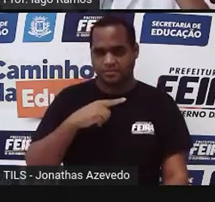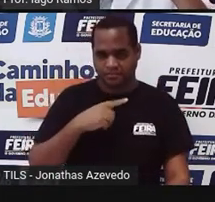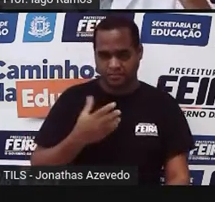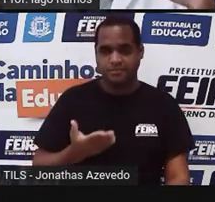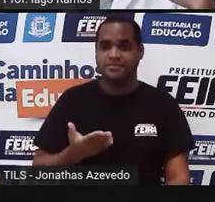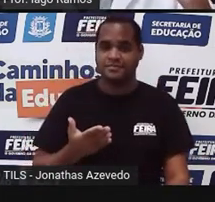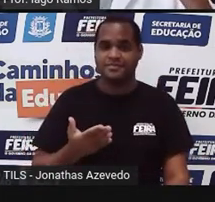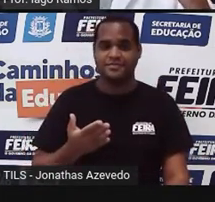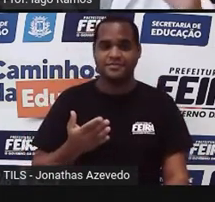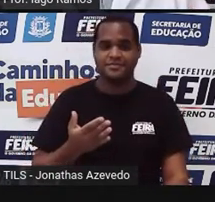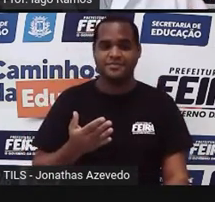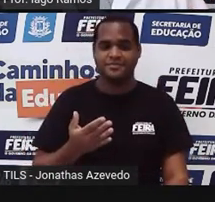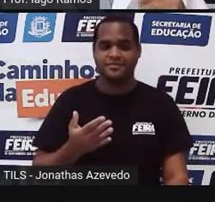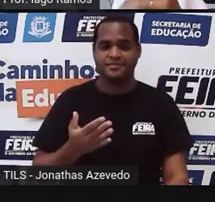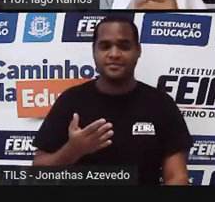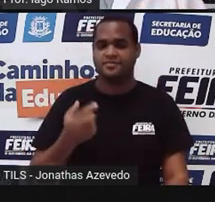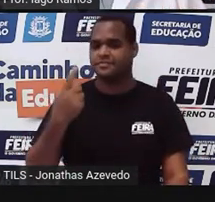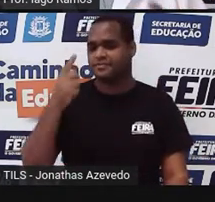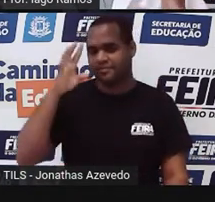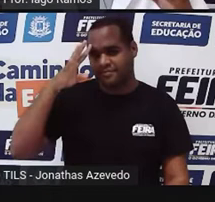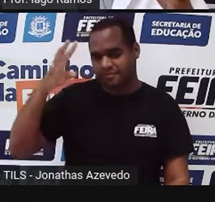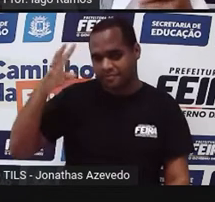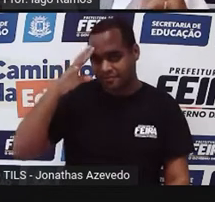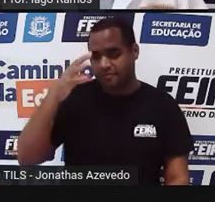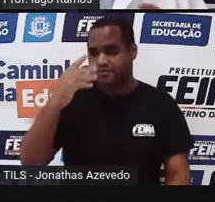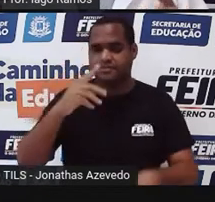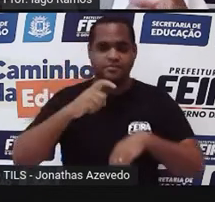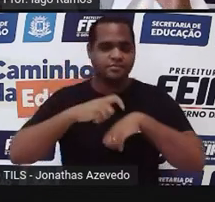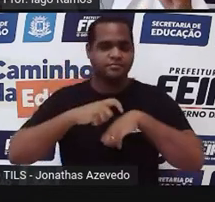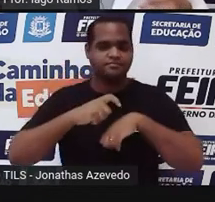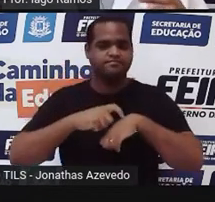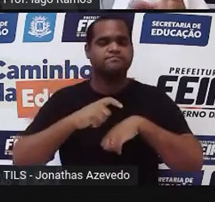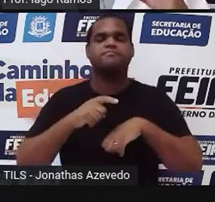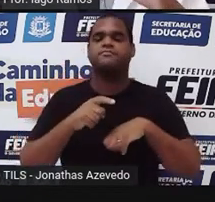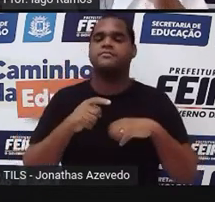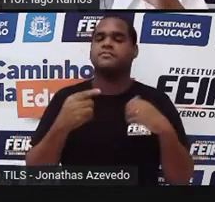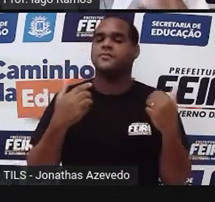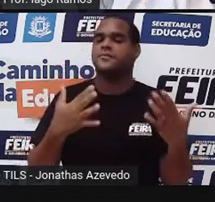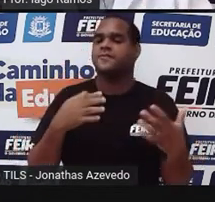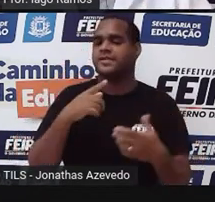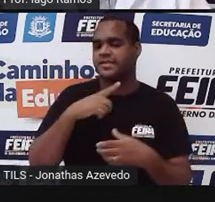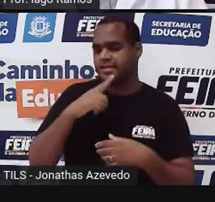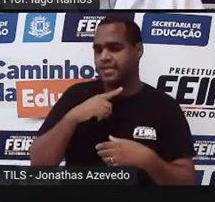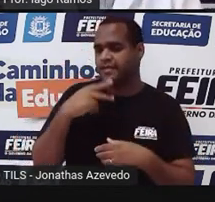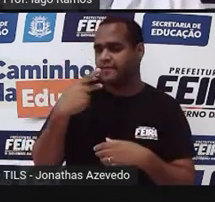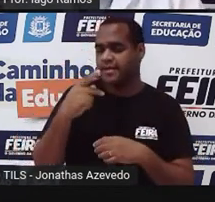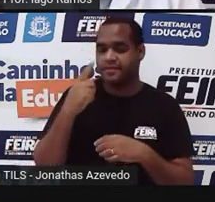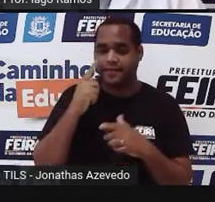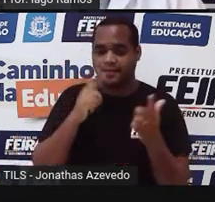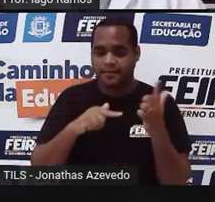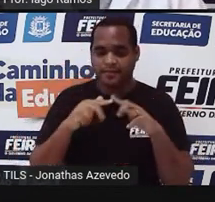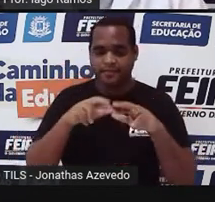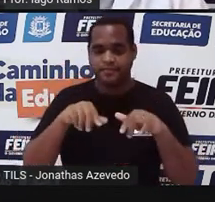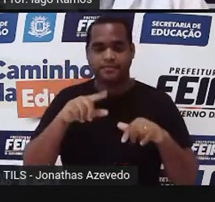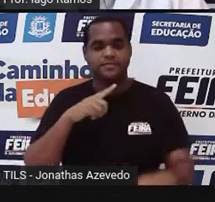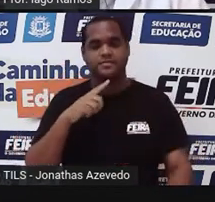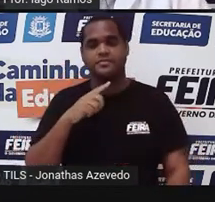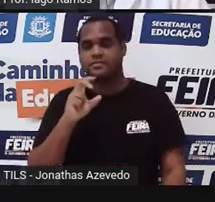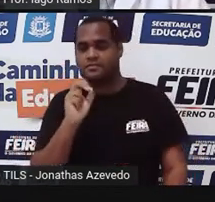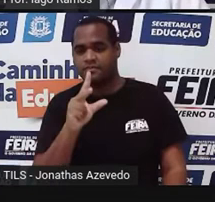Bom, vai pensando aí nesse tempo e vai tentando, né? Com base na figura que você fez. Ok?